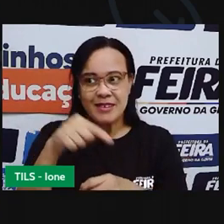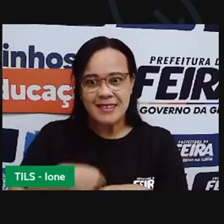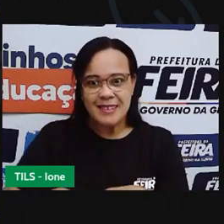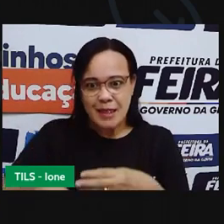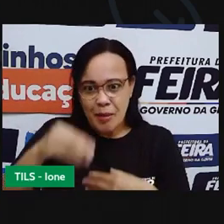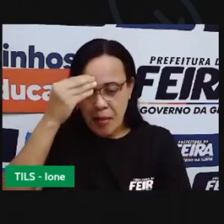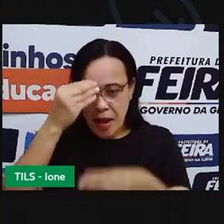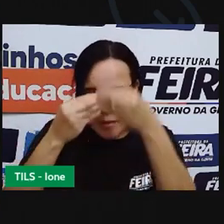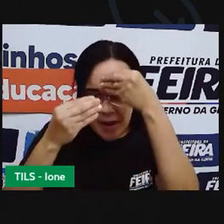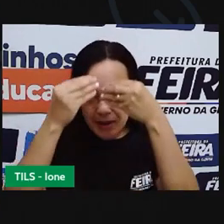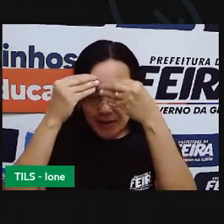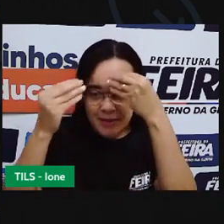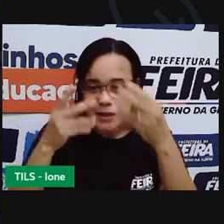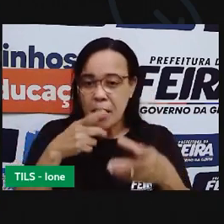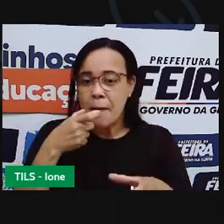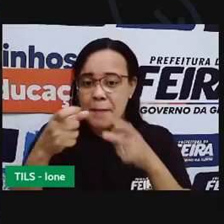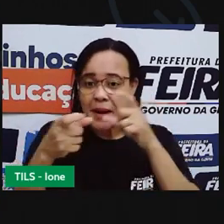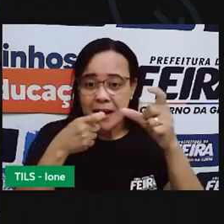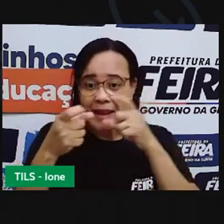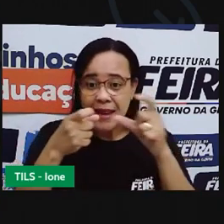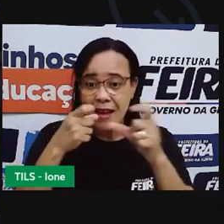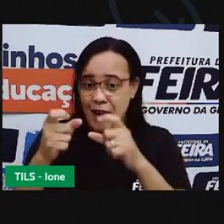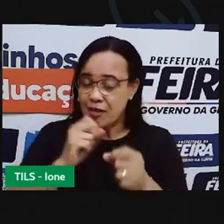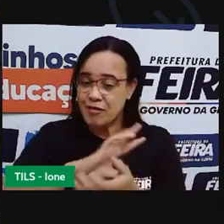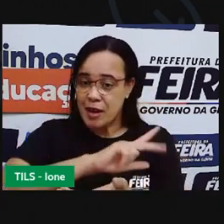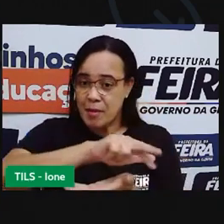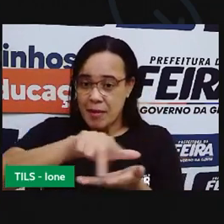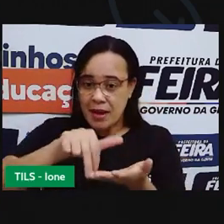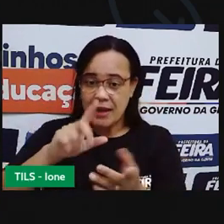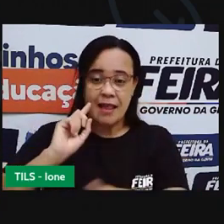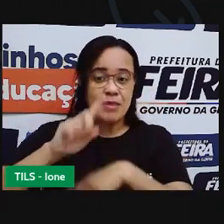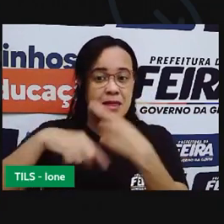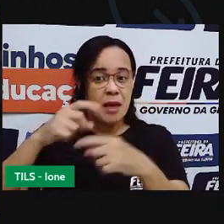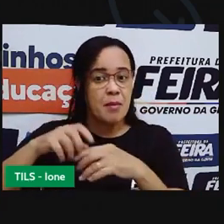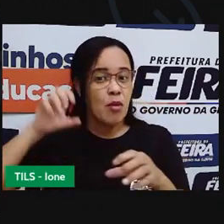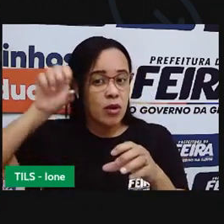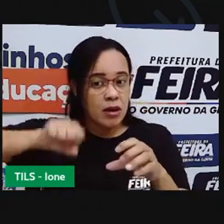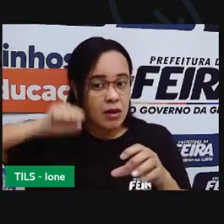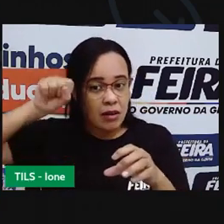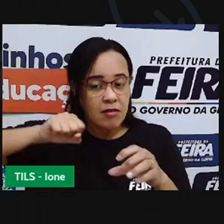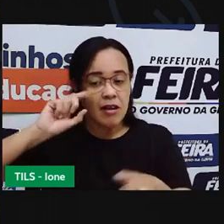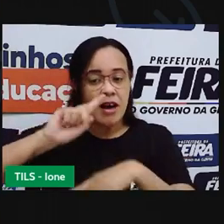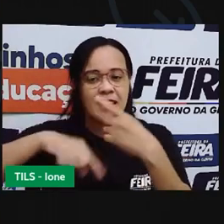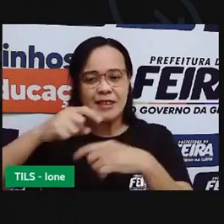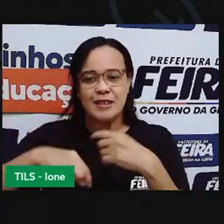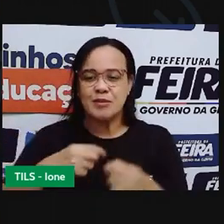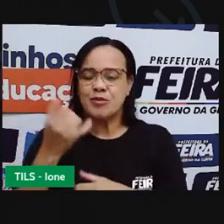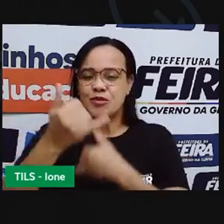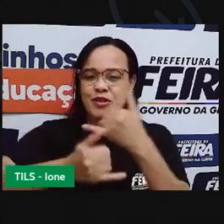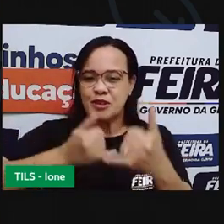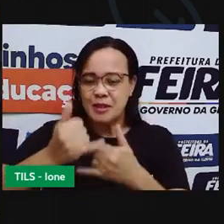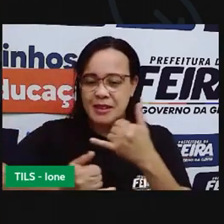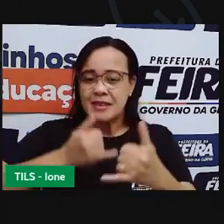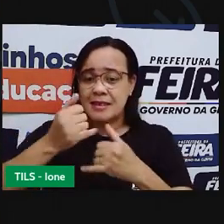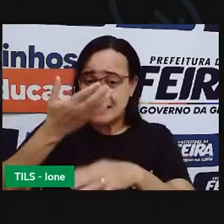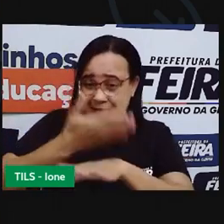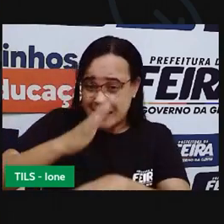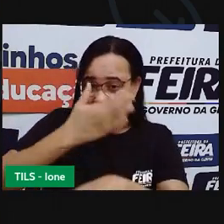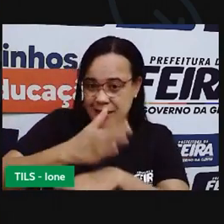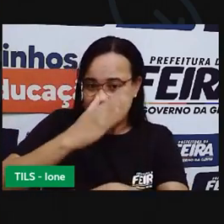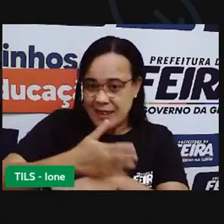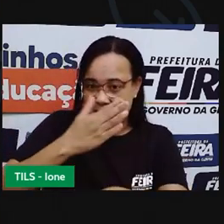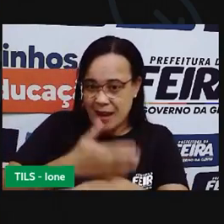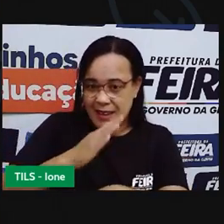memorizar esse trava-língua e gravar um vídeo recitando isso. Tá bom? Eu espero que você tenha